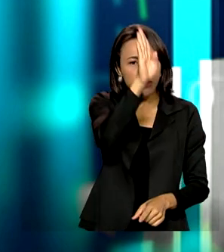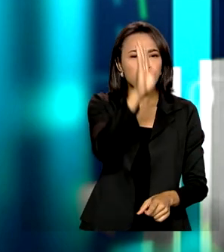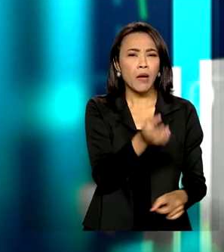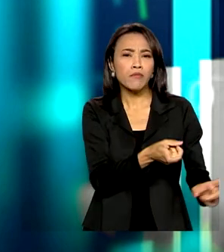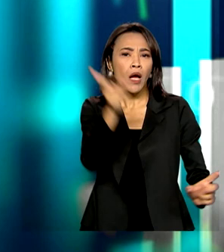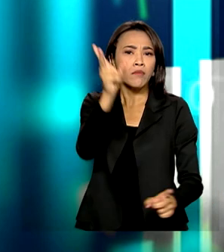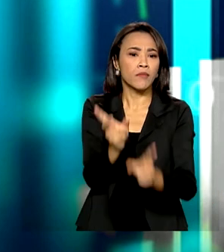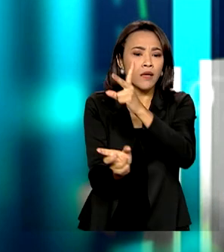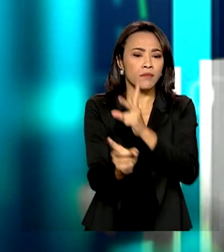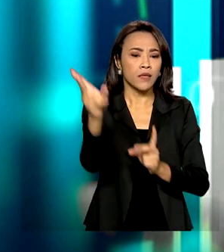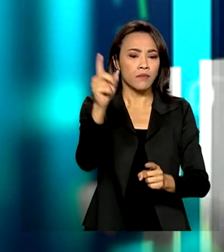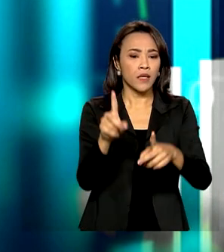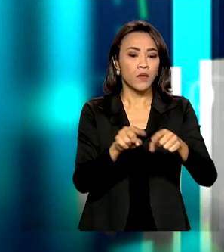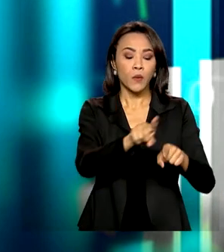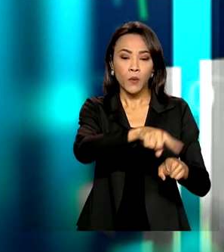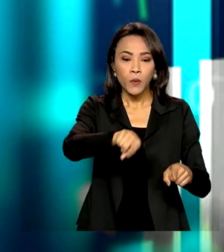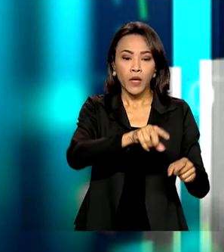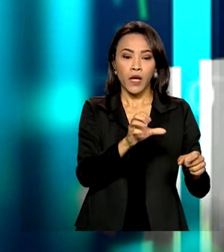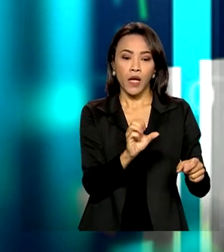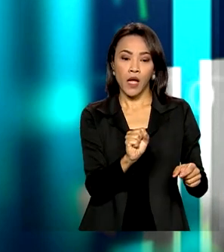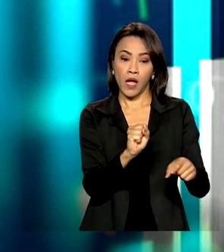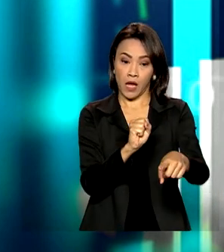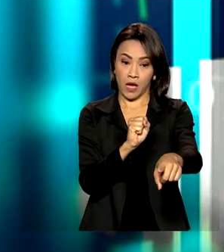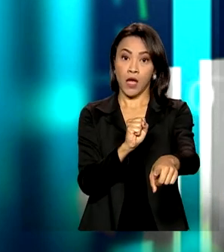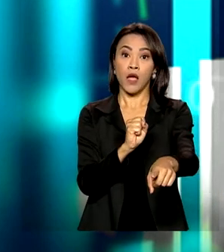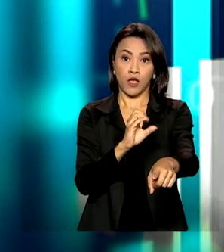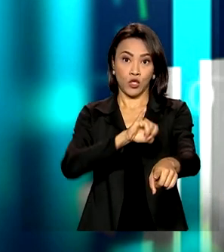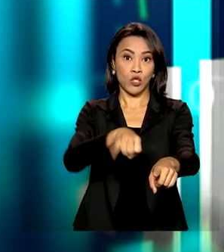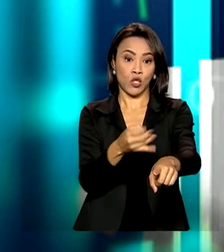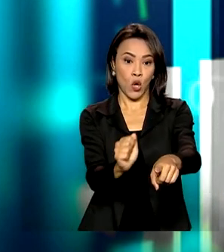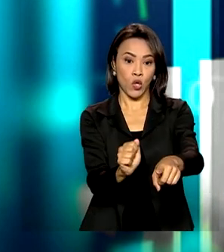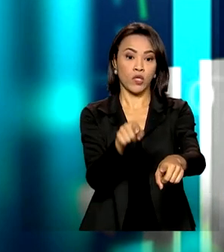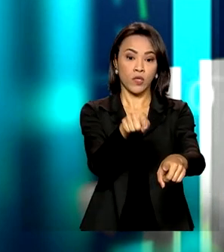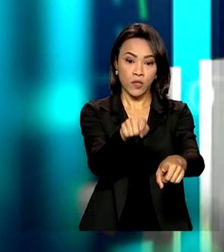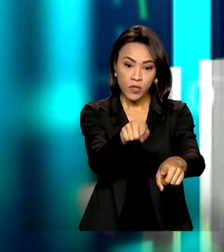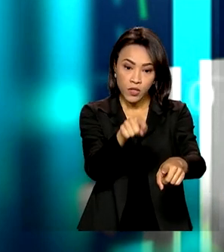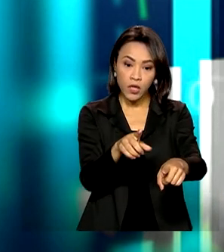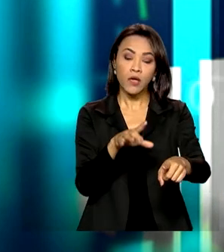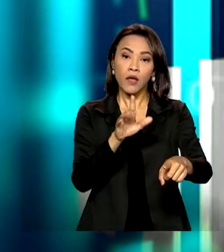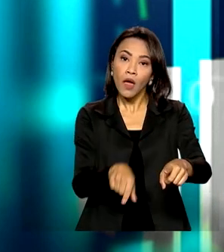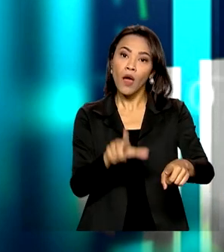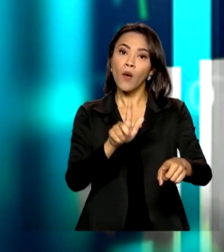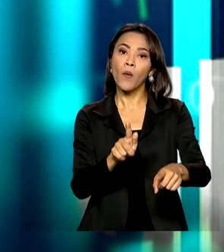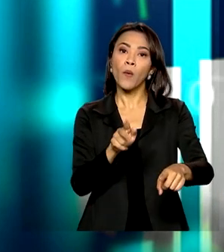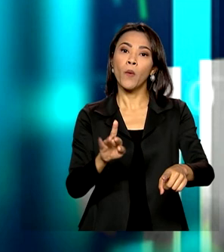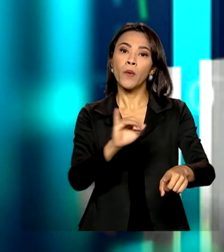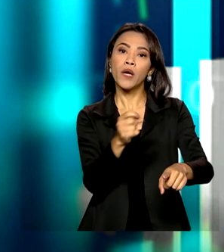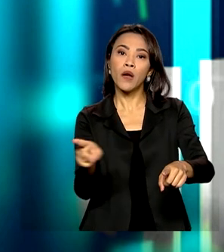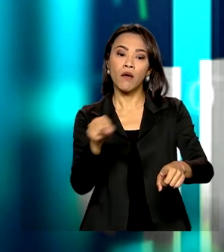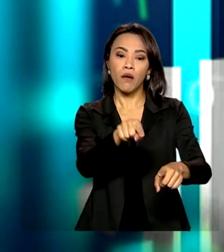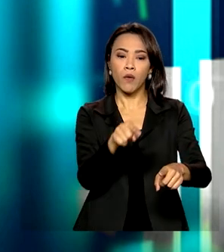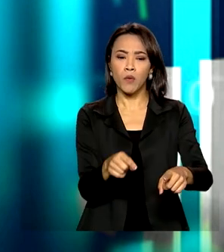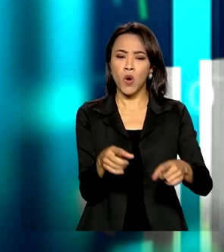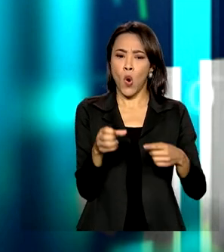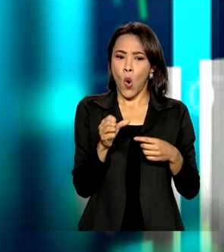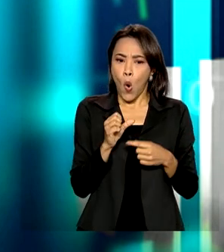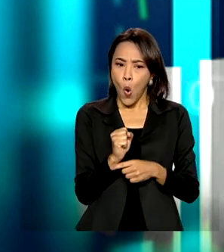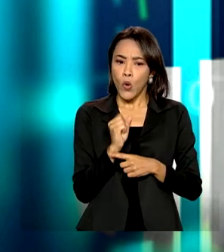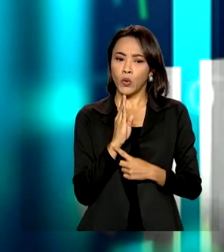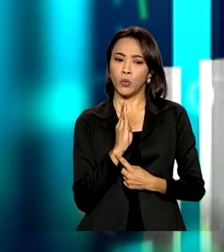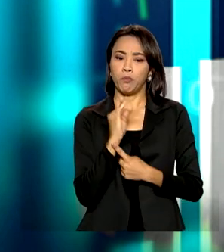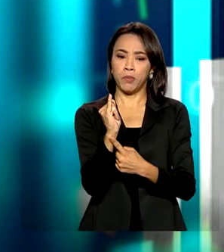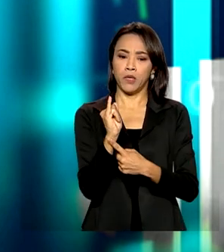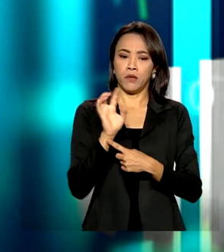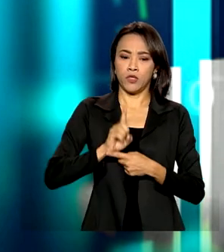exportados, então, foram o complexo soja, com destaque para o grão, sendo que o complexo inteiro chegou a em torno de 8 bilhões de